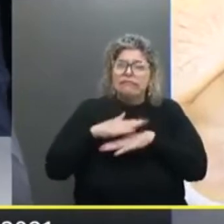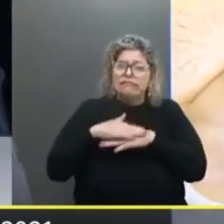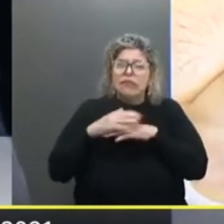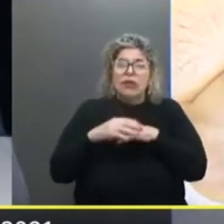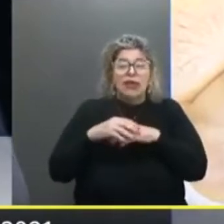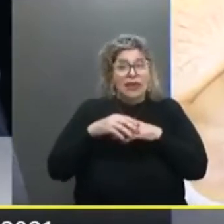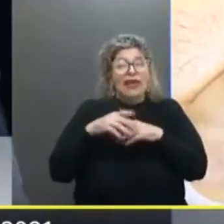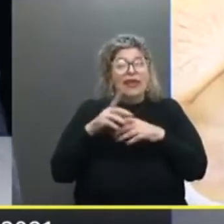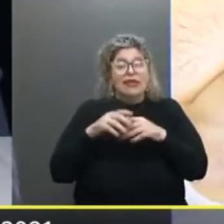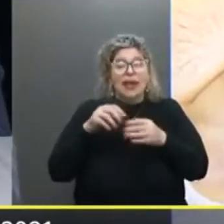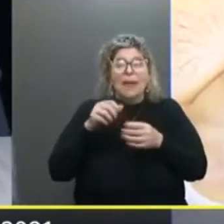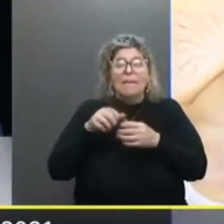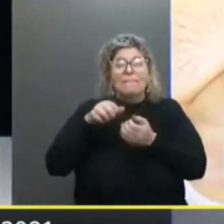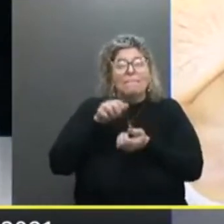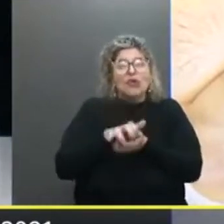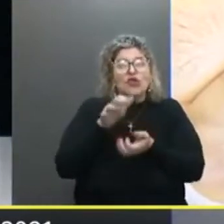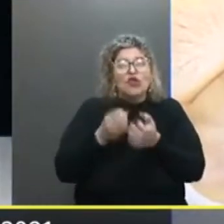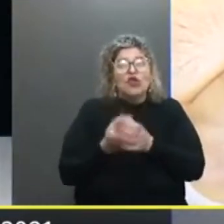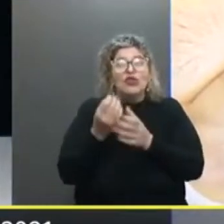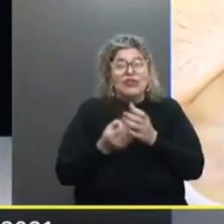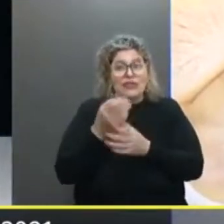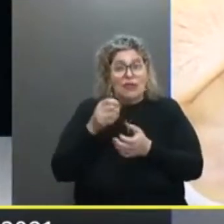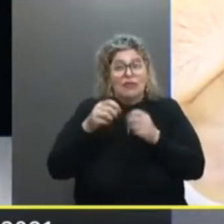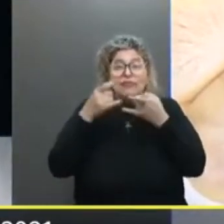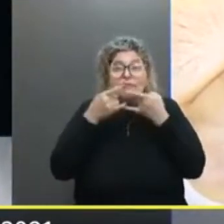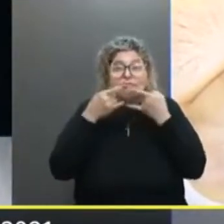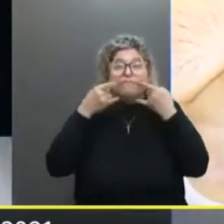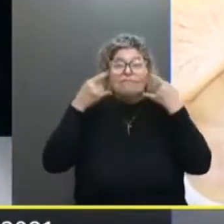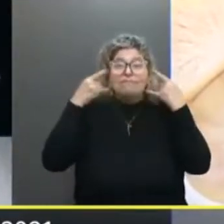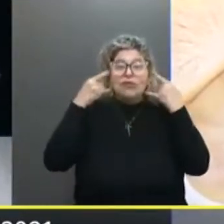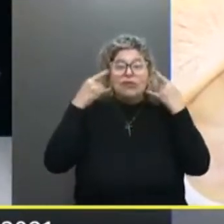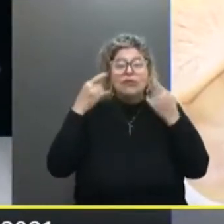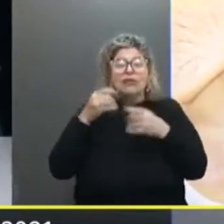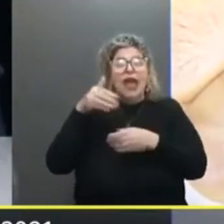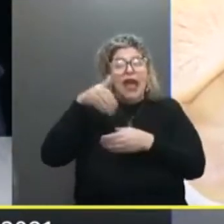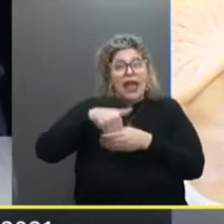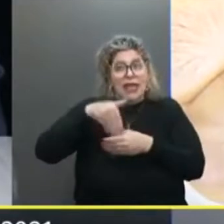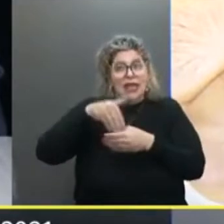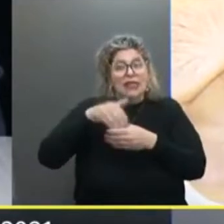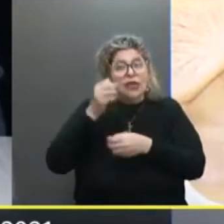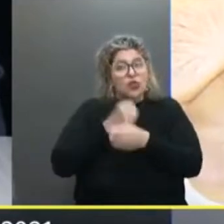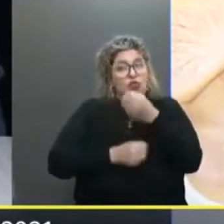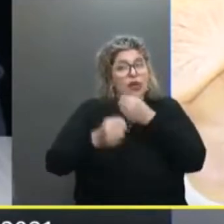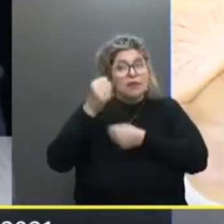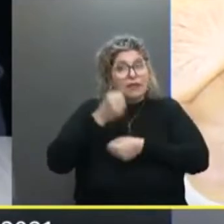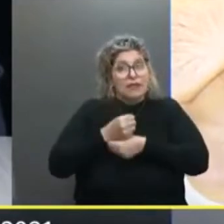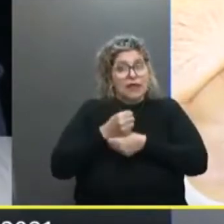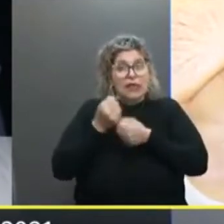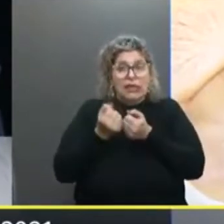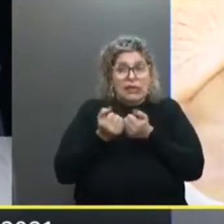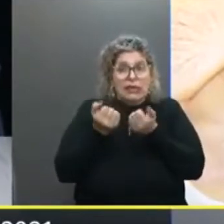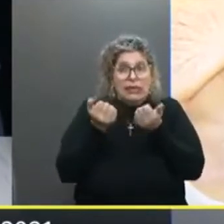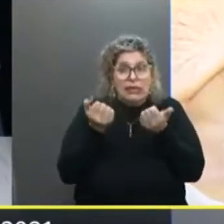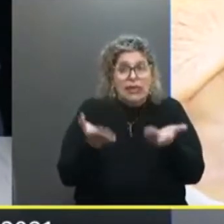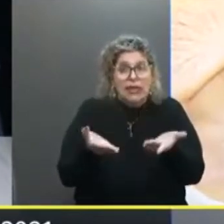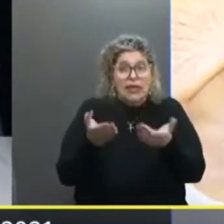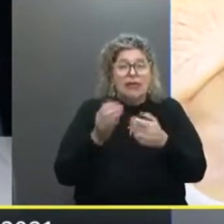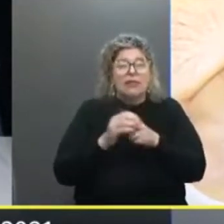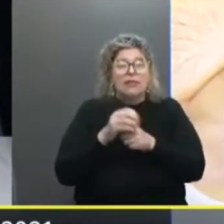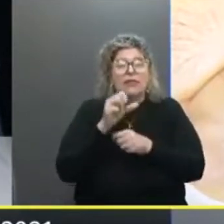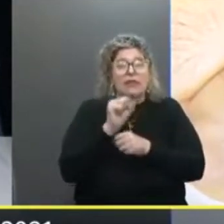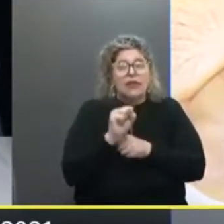profissionalizar Essa produção De máscaras E quando chegou Por exemplo Na eleição Do ano passado Nós oferecemos E demos Ao